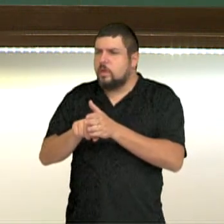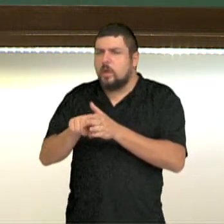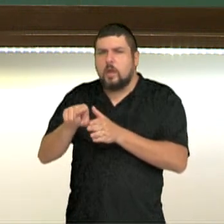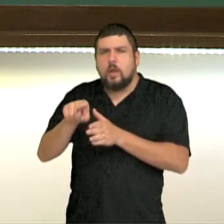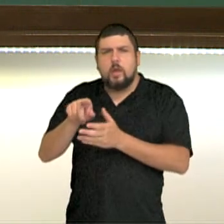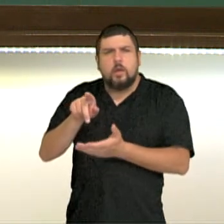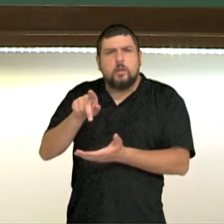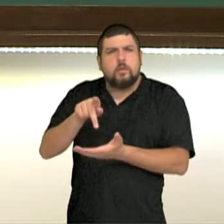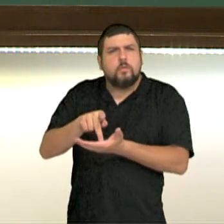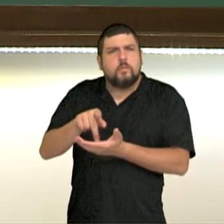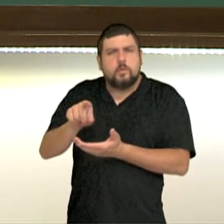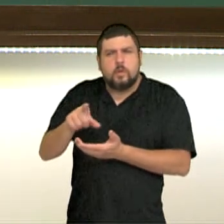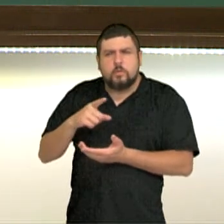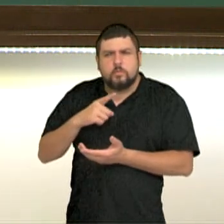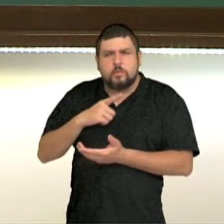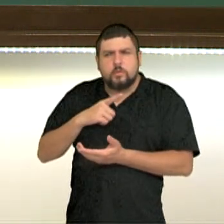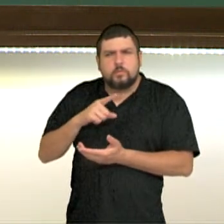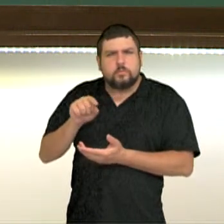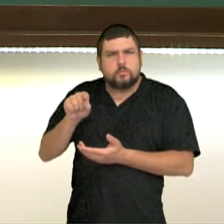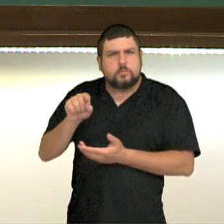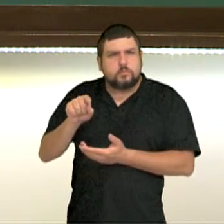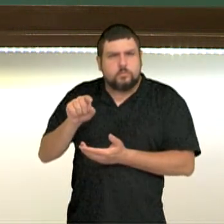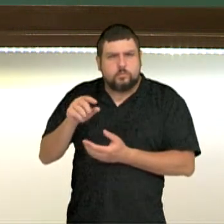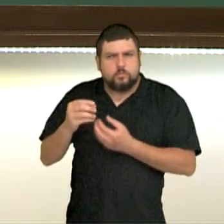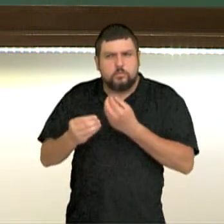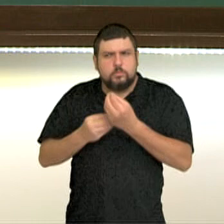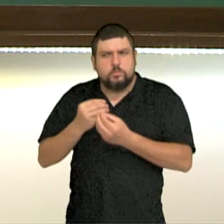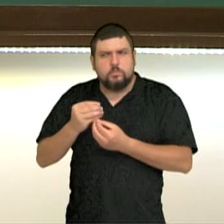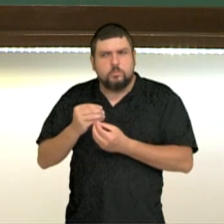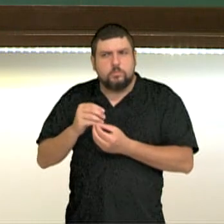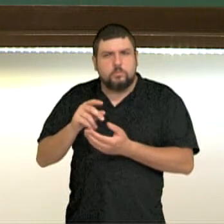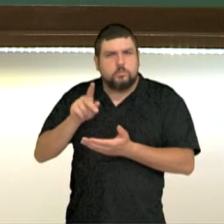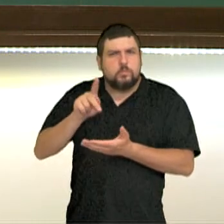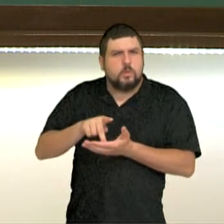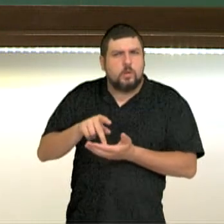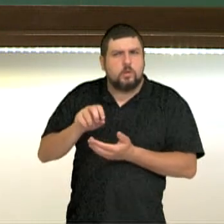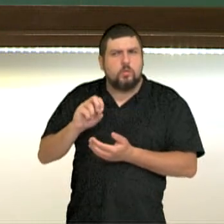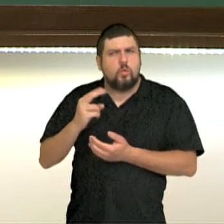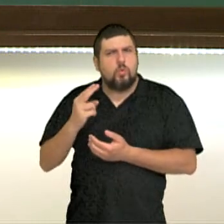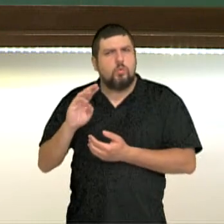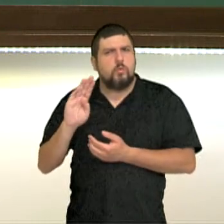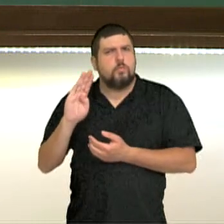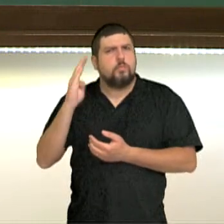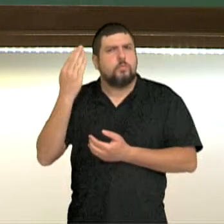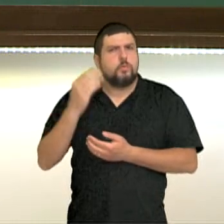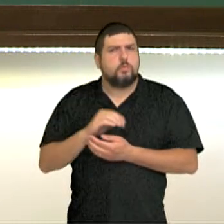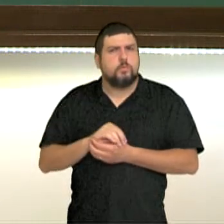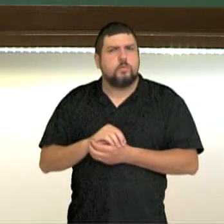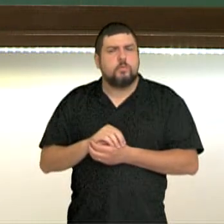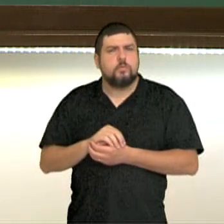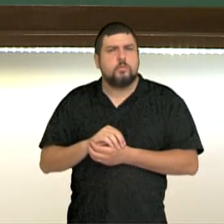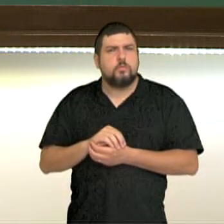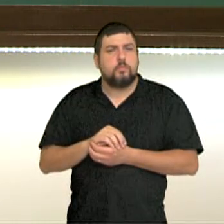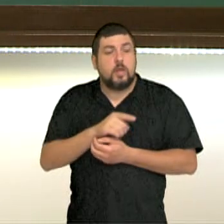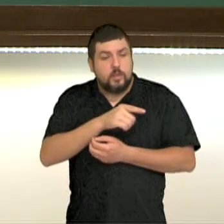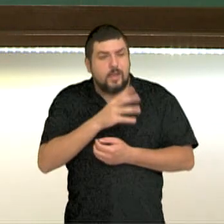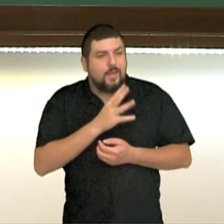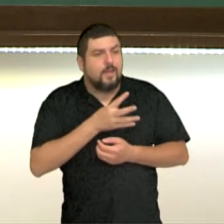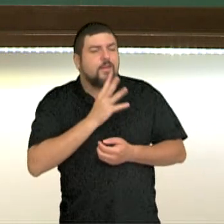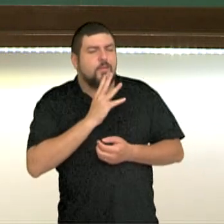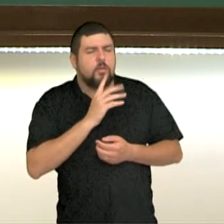o que apresenta-se como verdadeiro, como falso? Será que, de fato, eu conheço aquilo que digo que conheço?